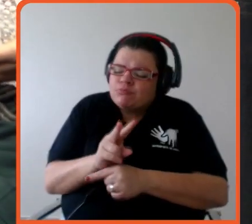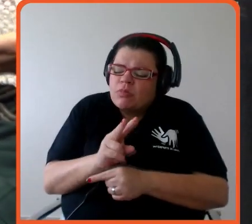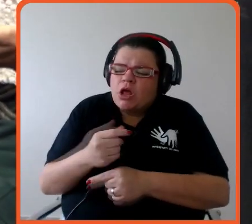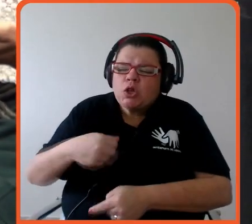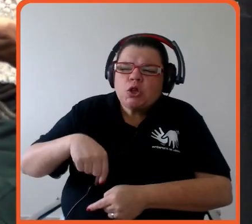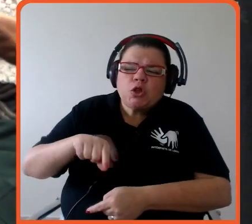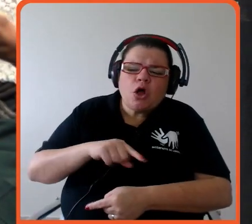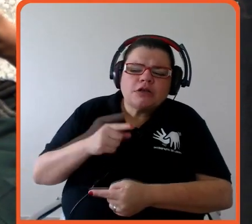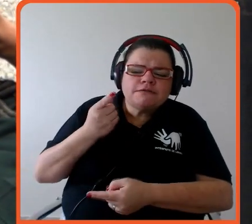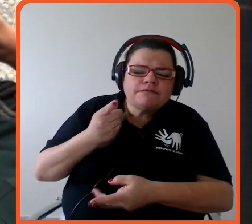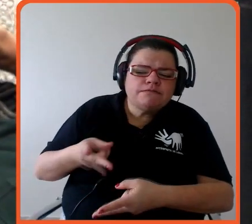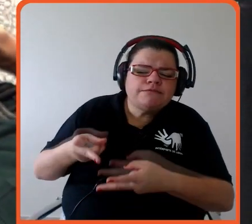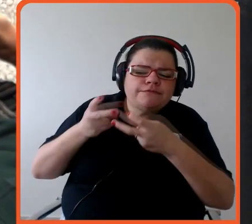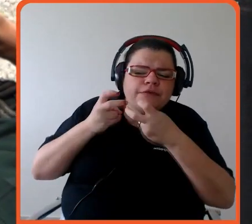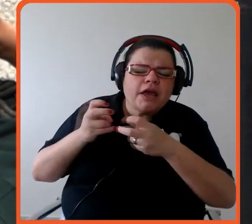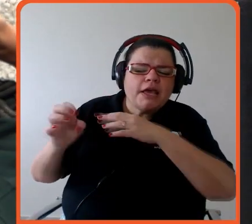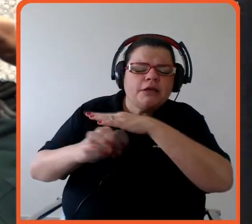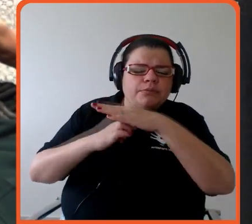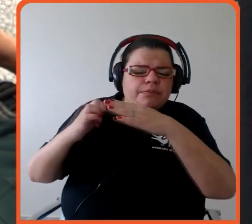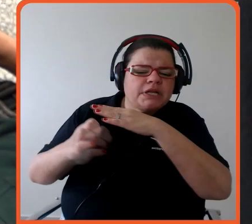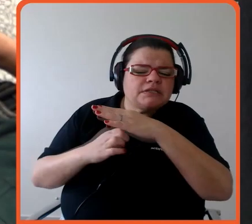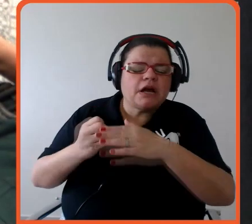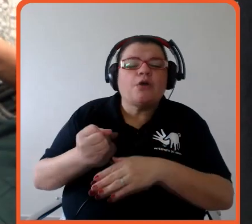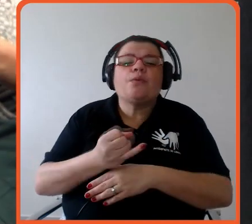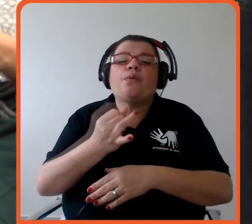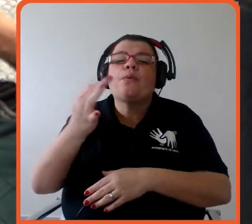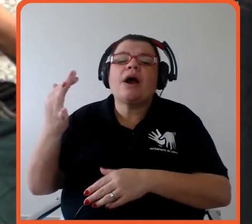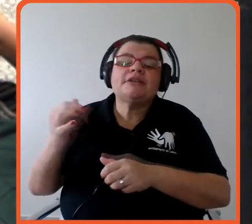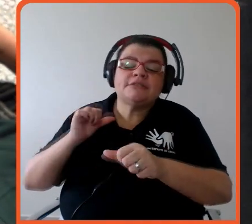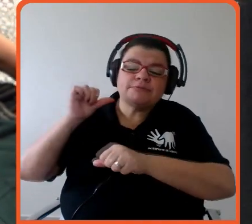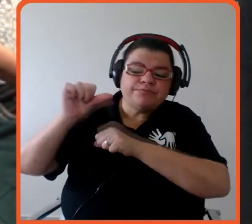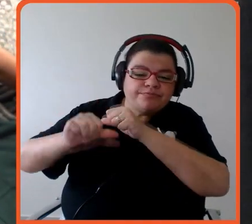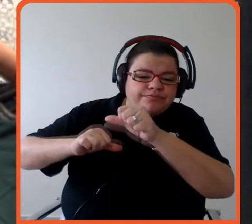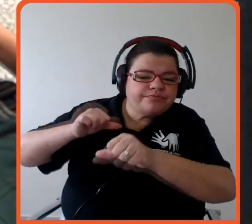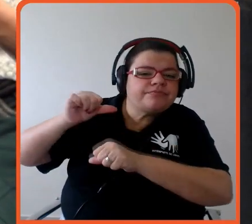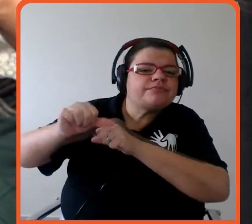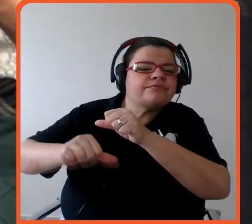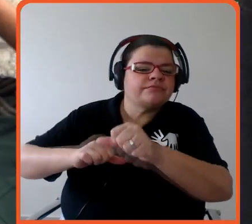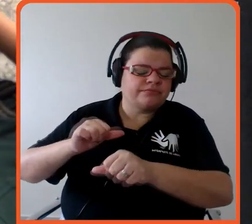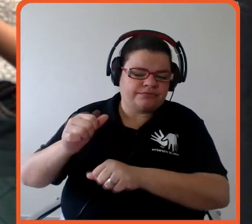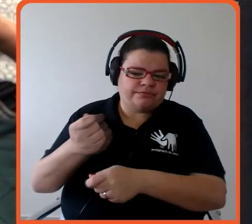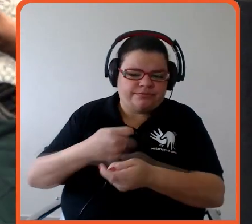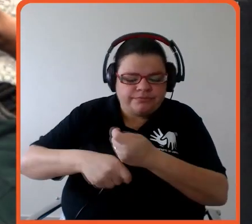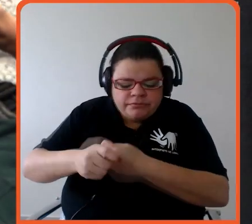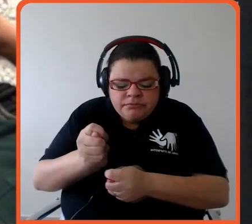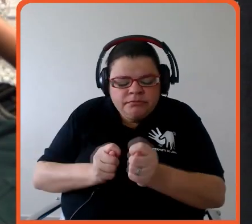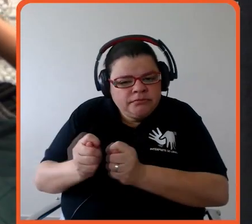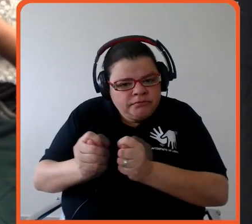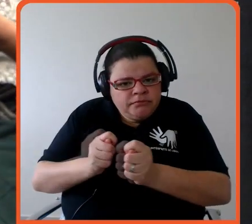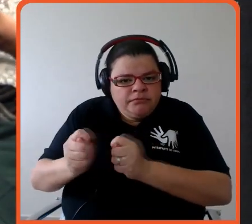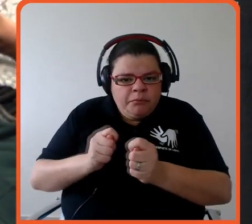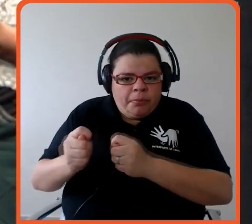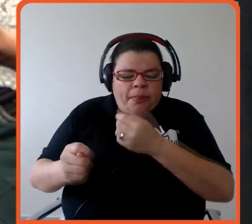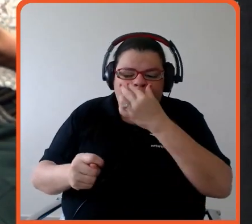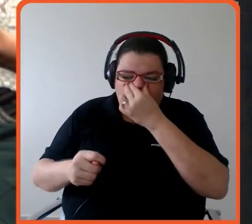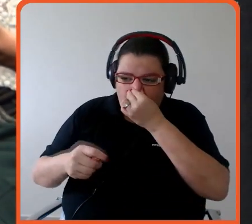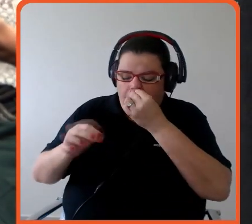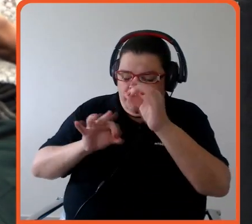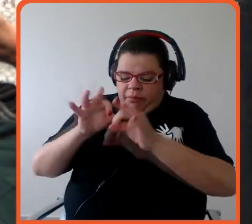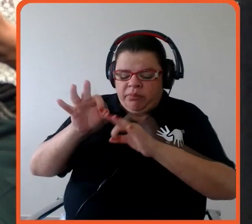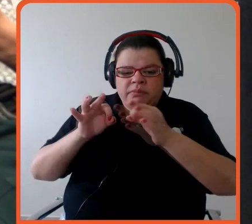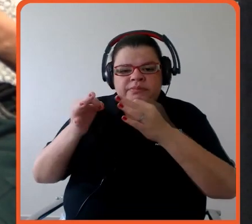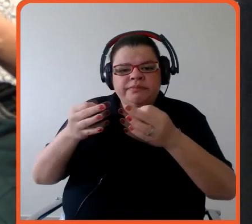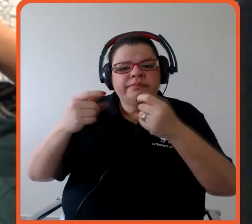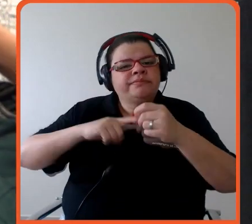ou quais transformações vão levar a esse caminho de forma estrutural ou seja com planos de ação de médio e longo